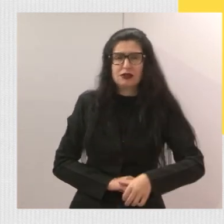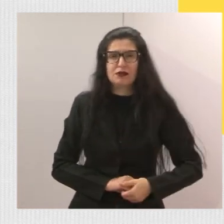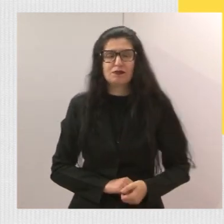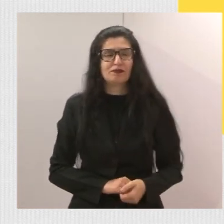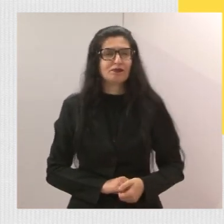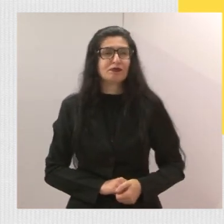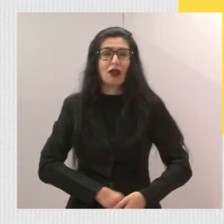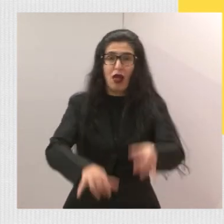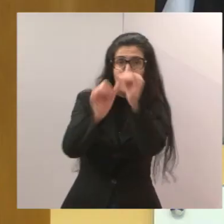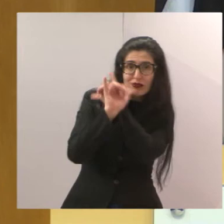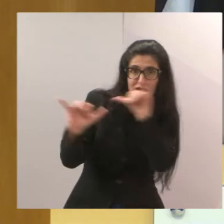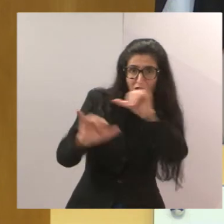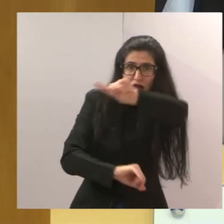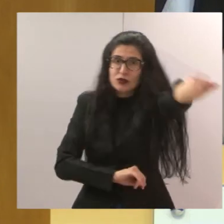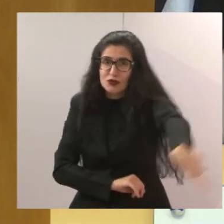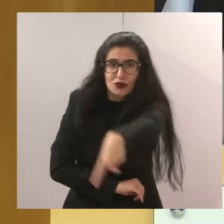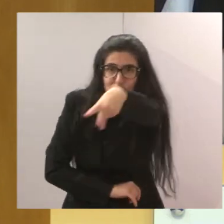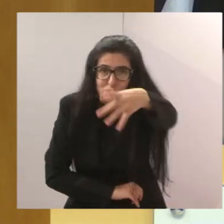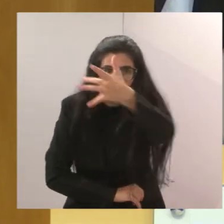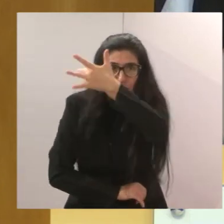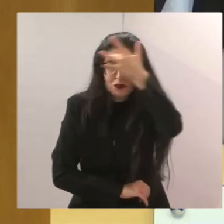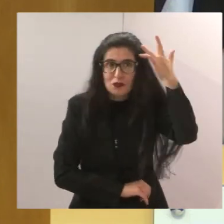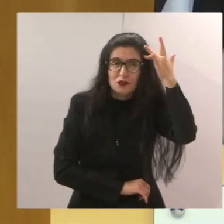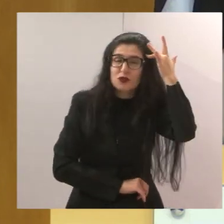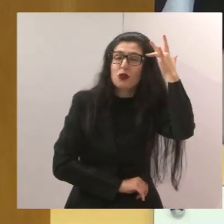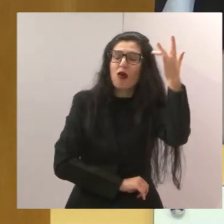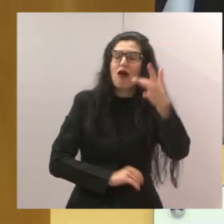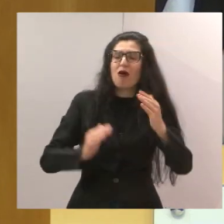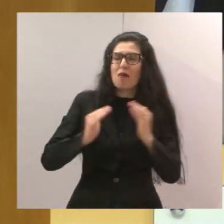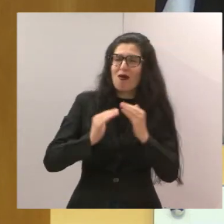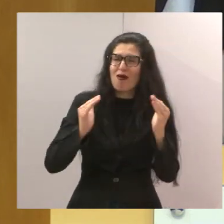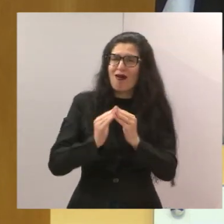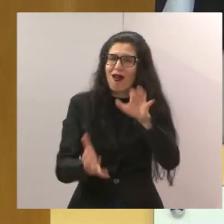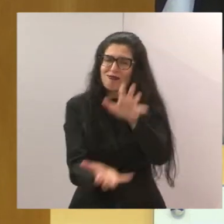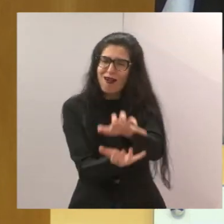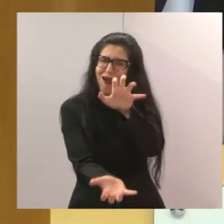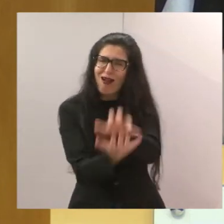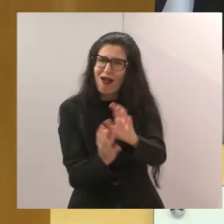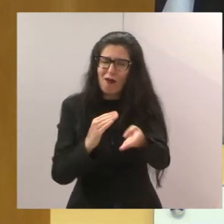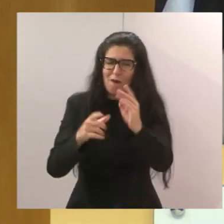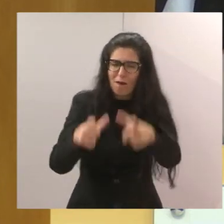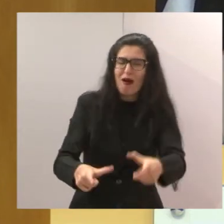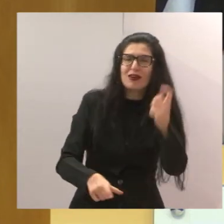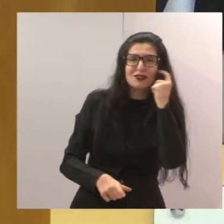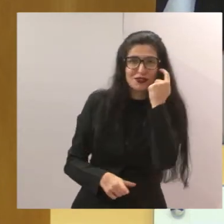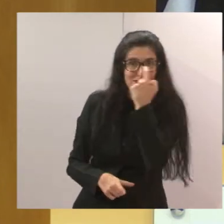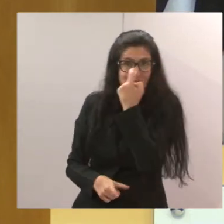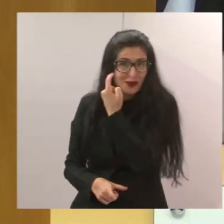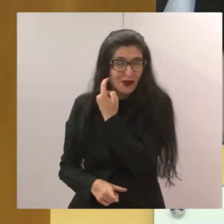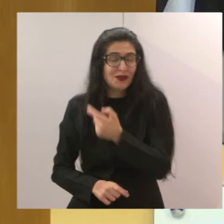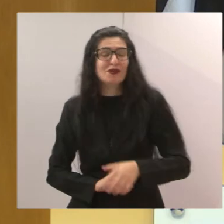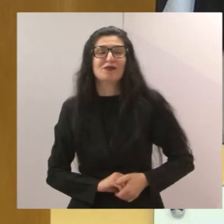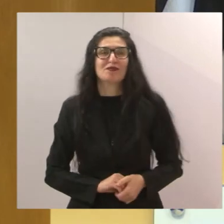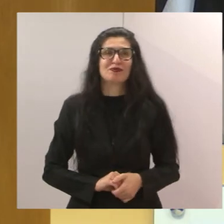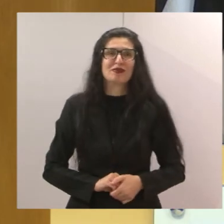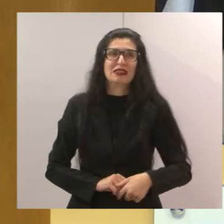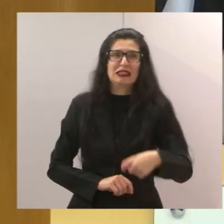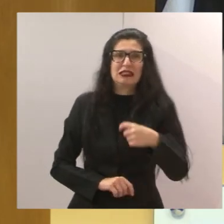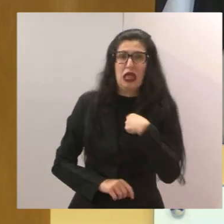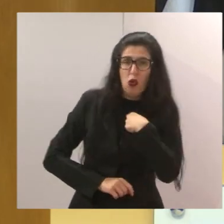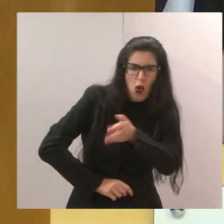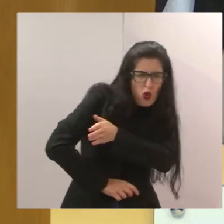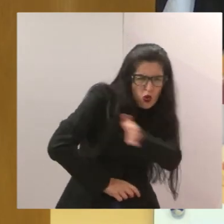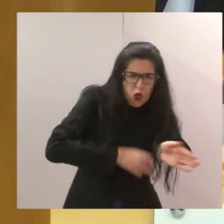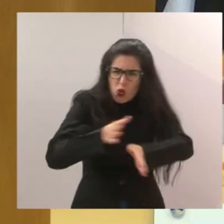Eu quero dizer a vocês, moradores de Jacareí, Parque Minha Lua, que eu ando muito pelos